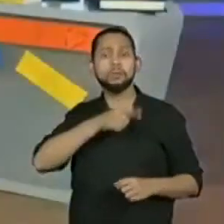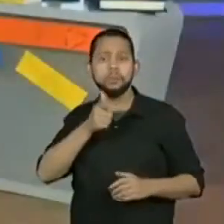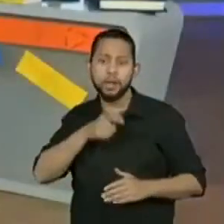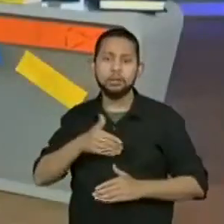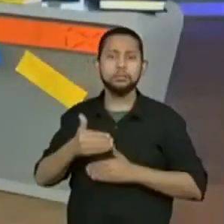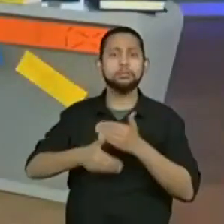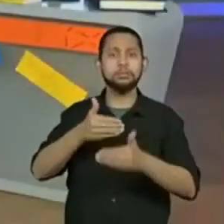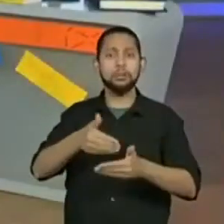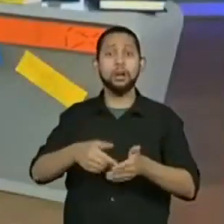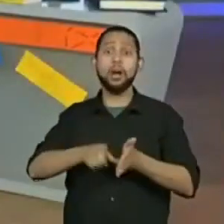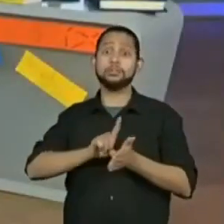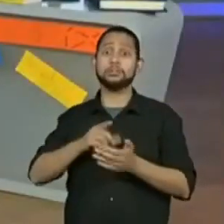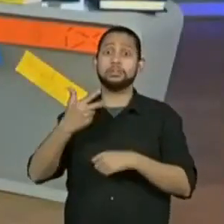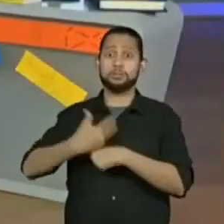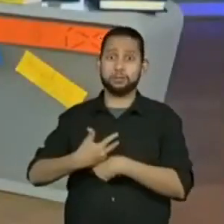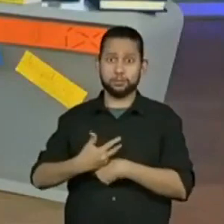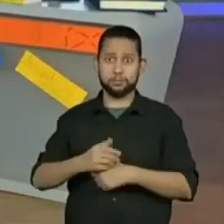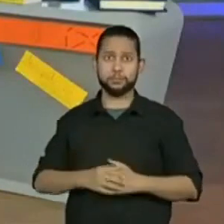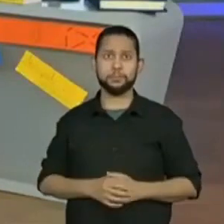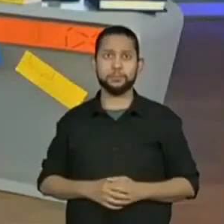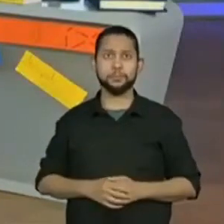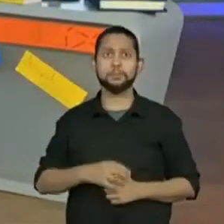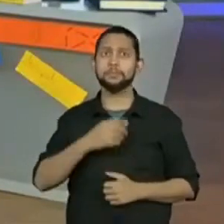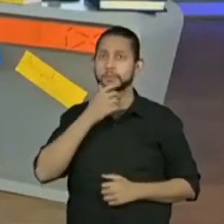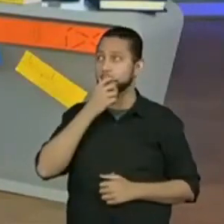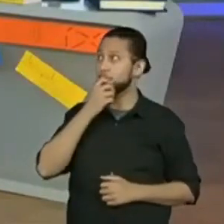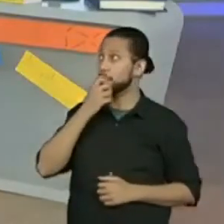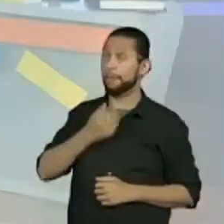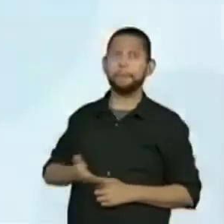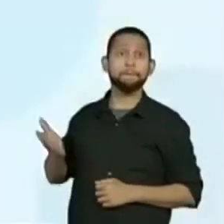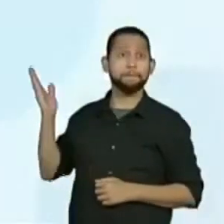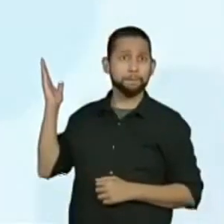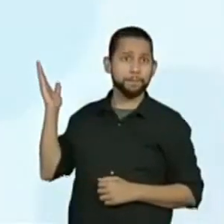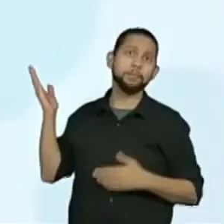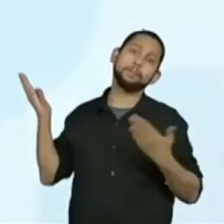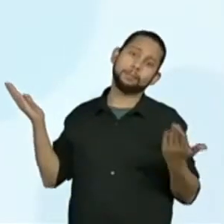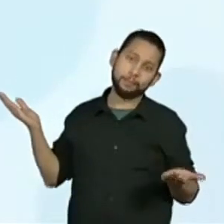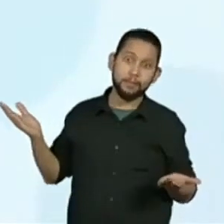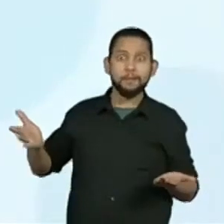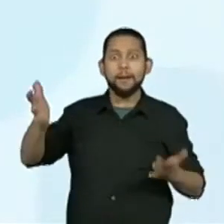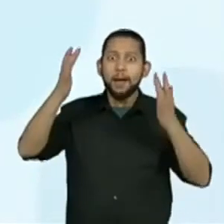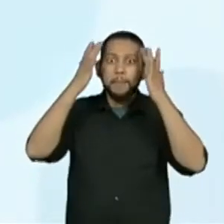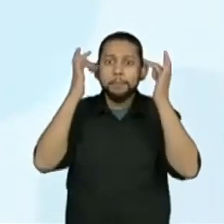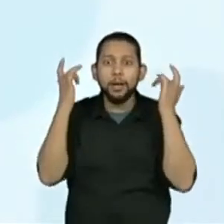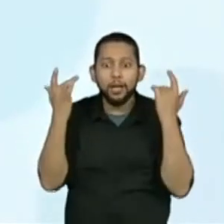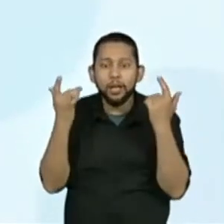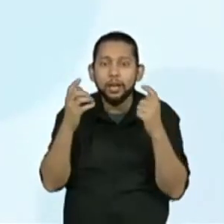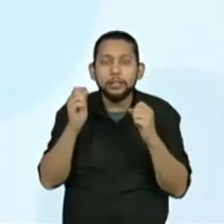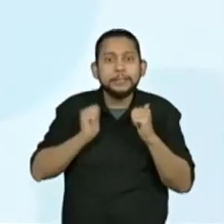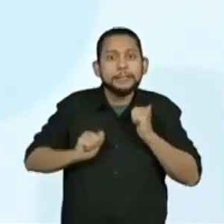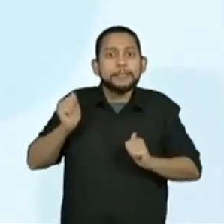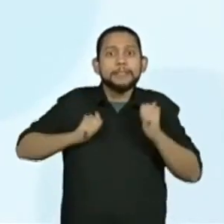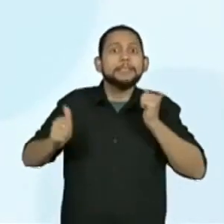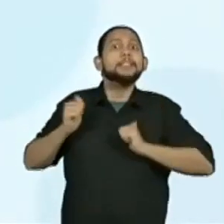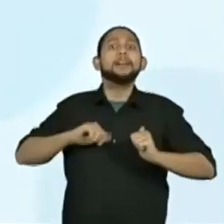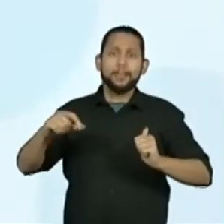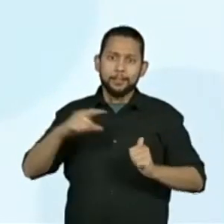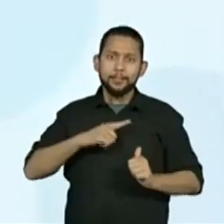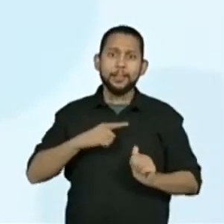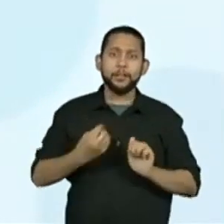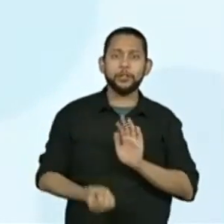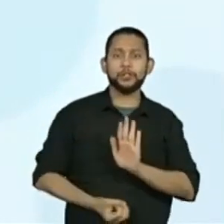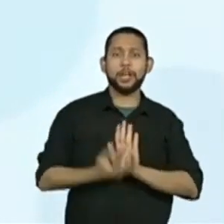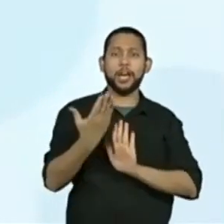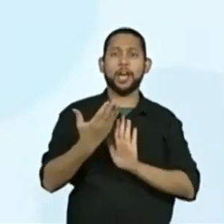antes de gravar. E aí, não percam o nosso sarau de amanhã. O